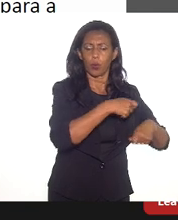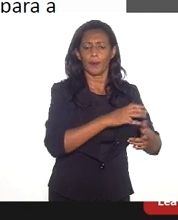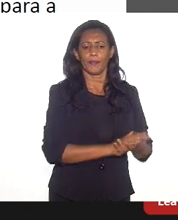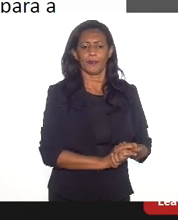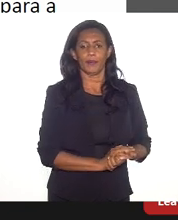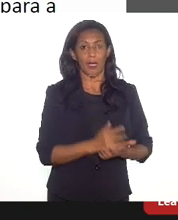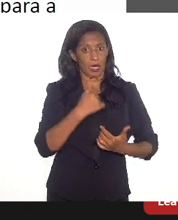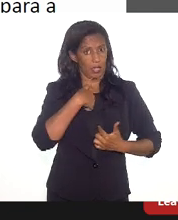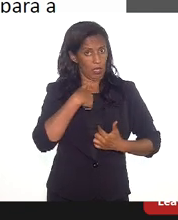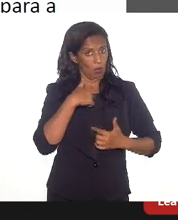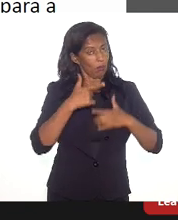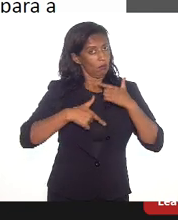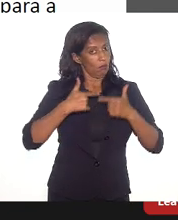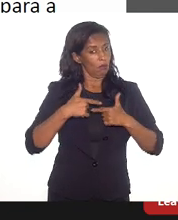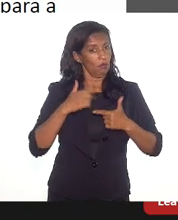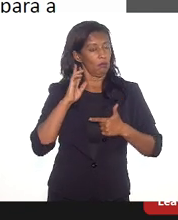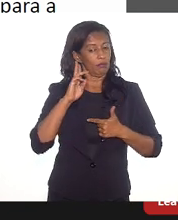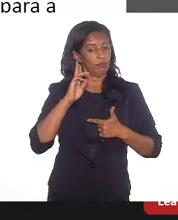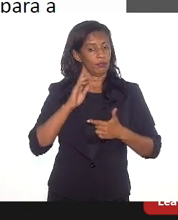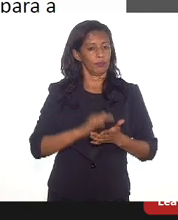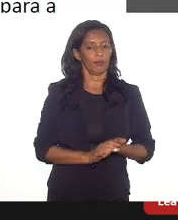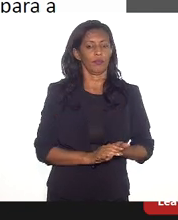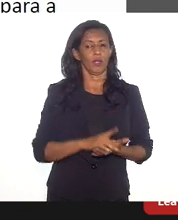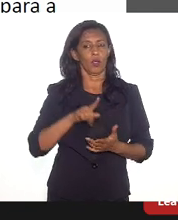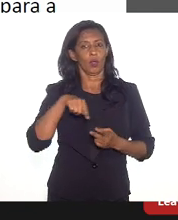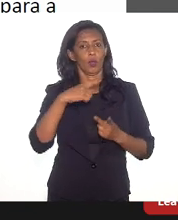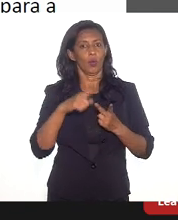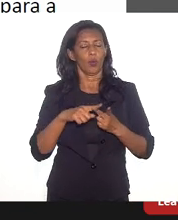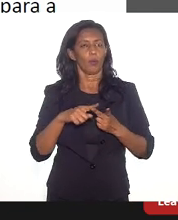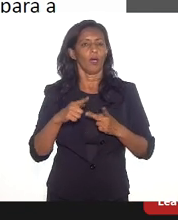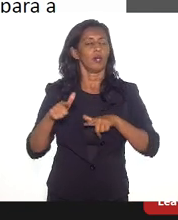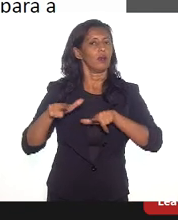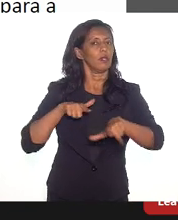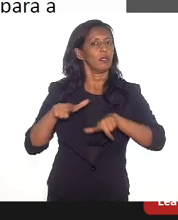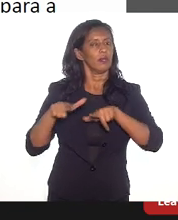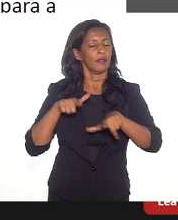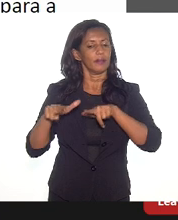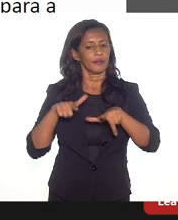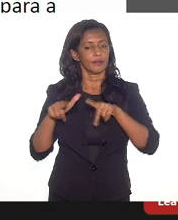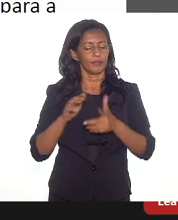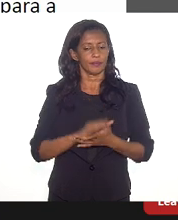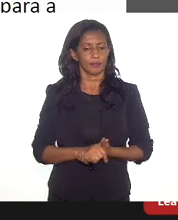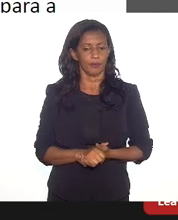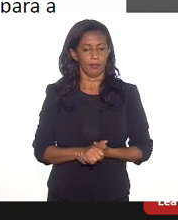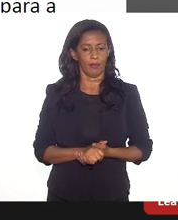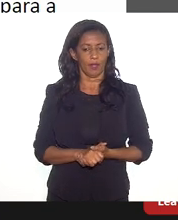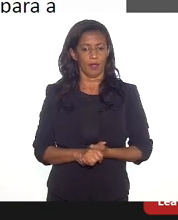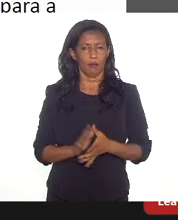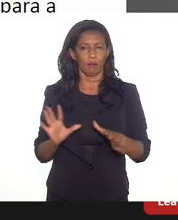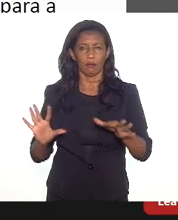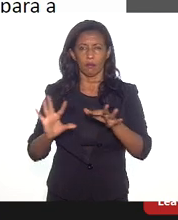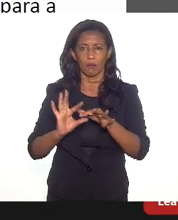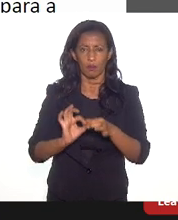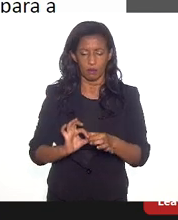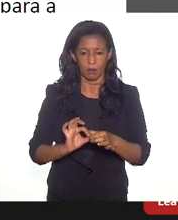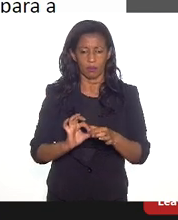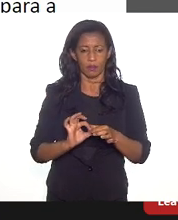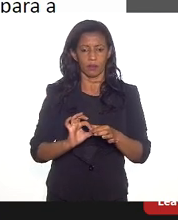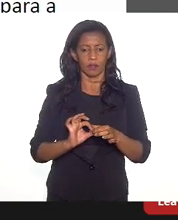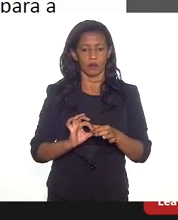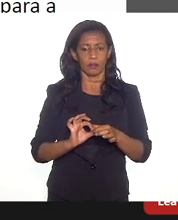respondo. Uma de... Uma subsecretaria que trabalha com as coligadas, as